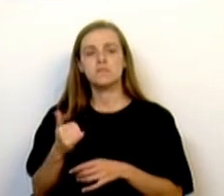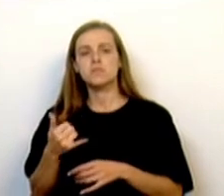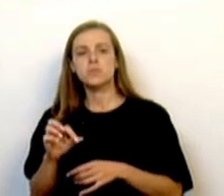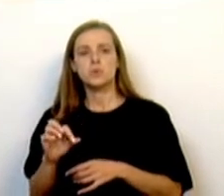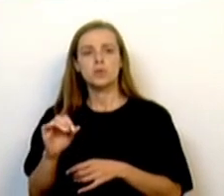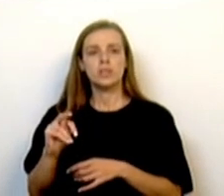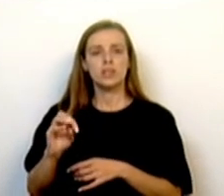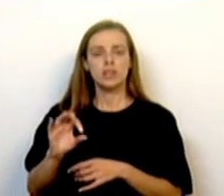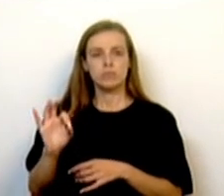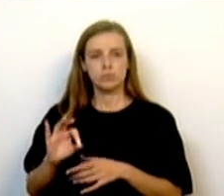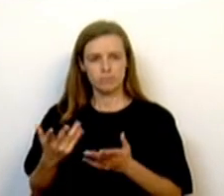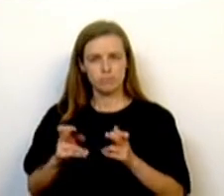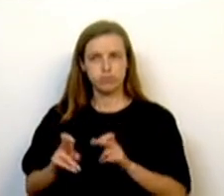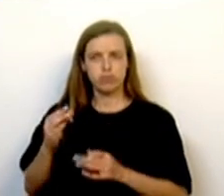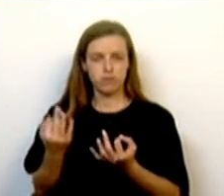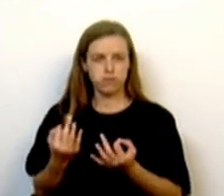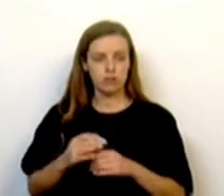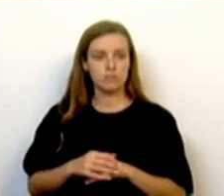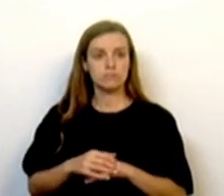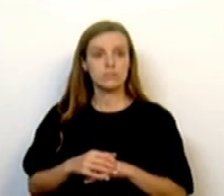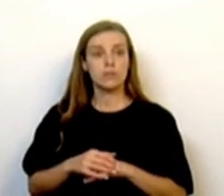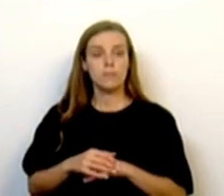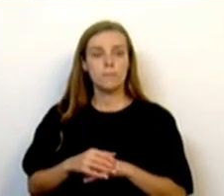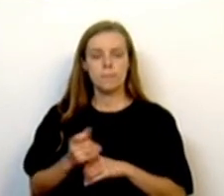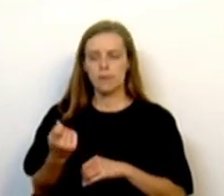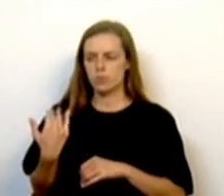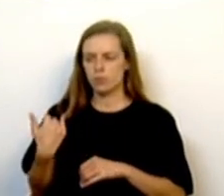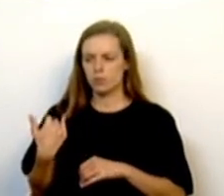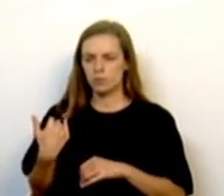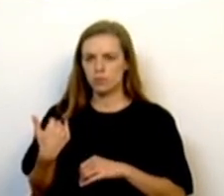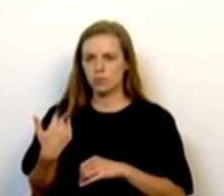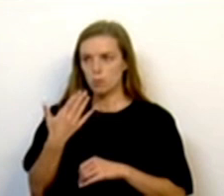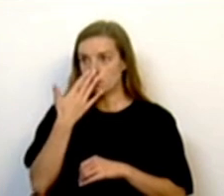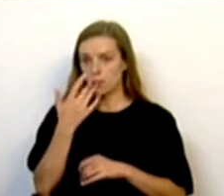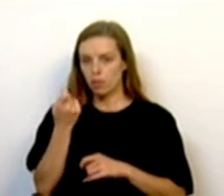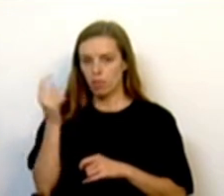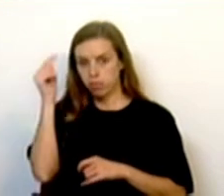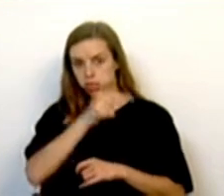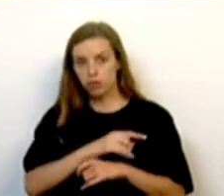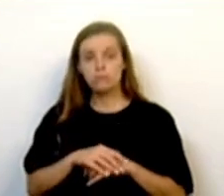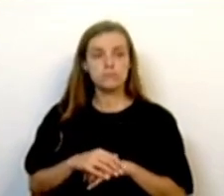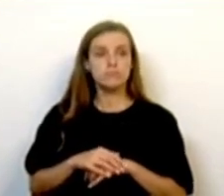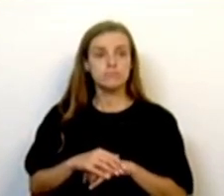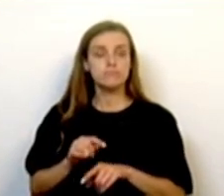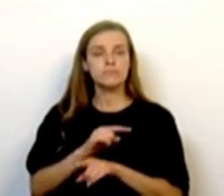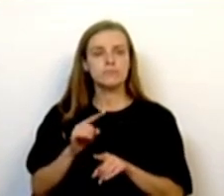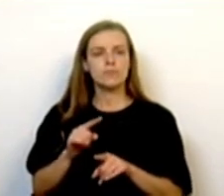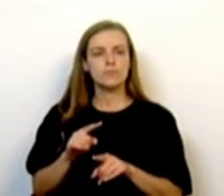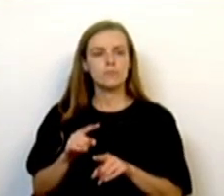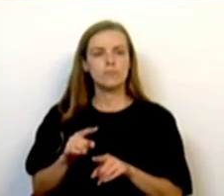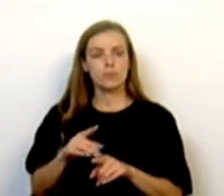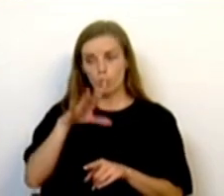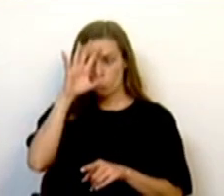aumento real do salário. Há pouco tempo ninguém falou, parece que isto passou despercebido na sociedade, foi emitida pelo